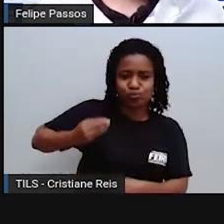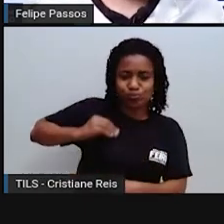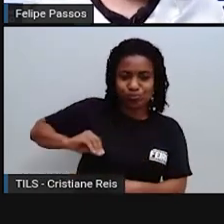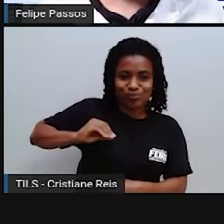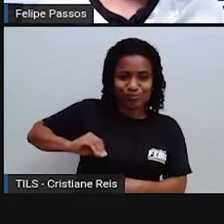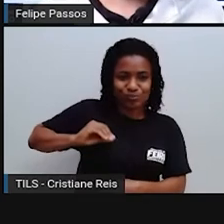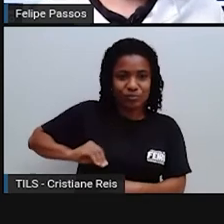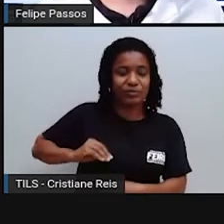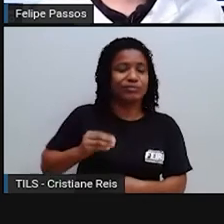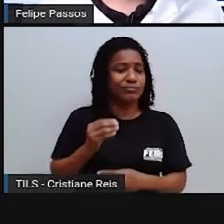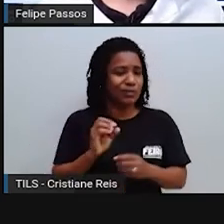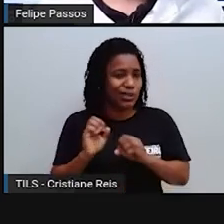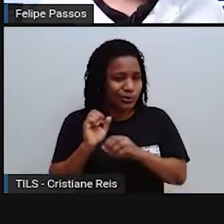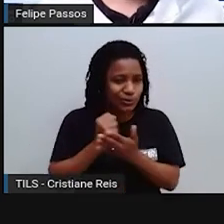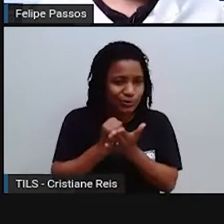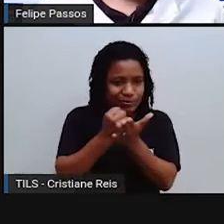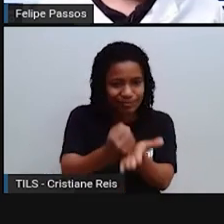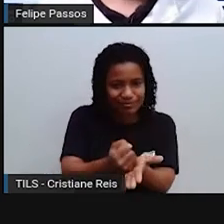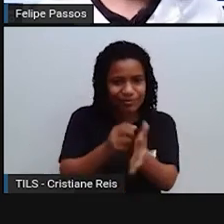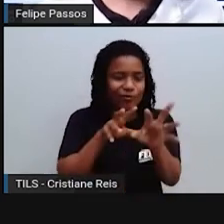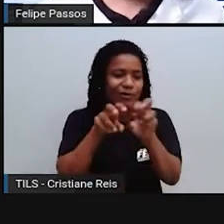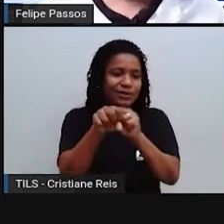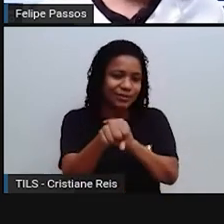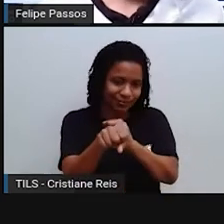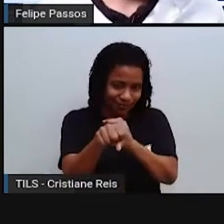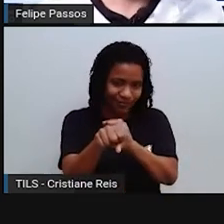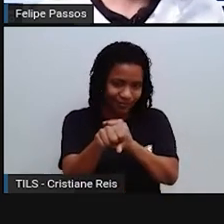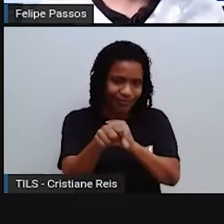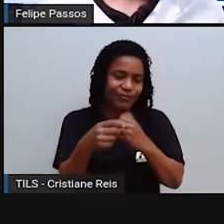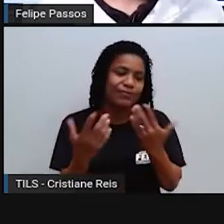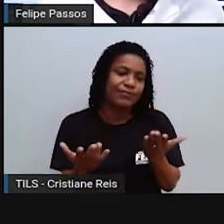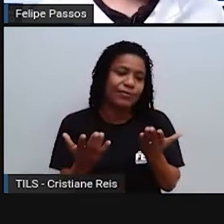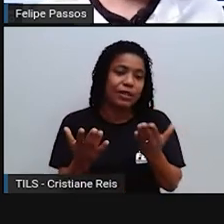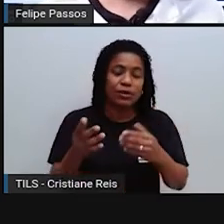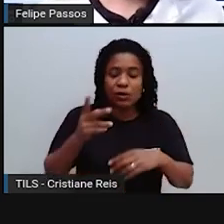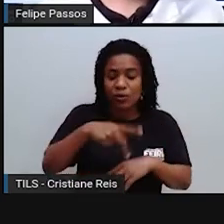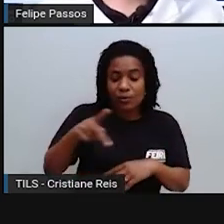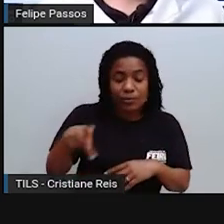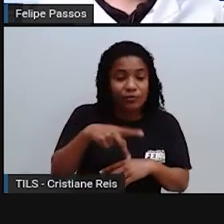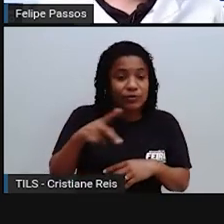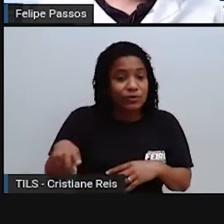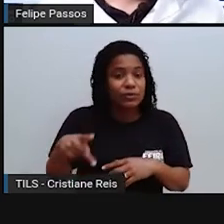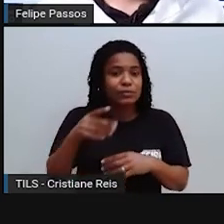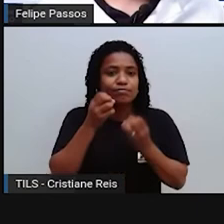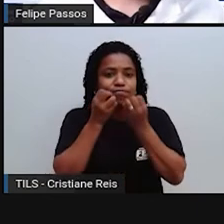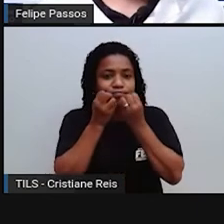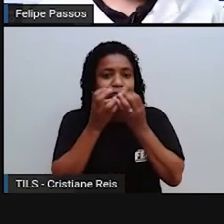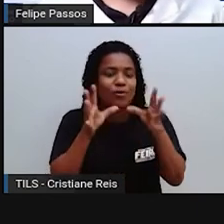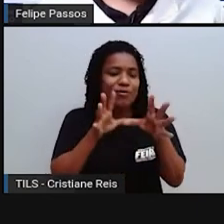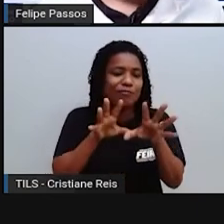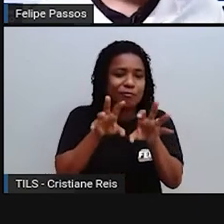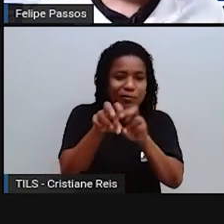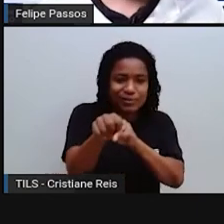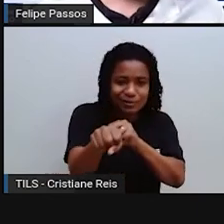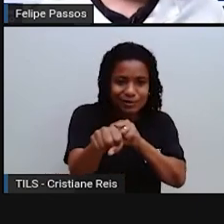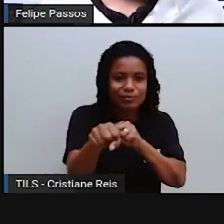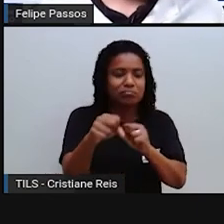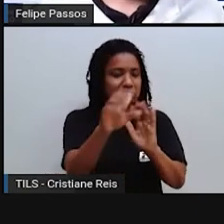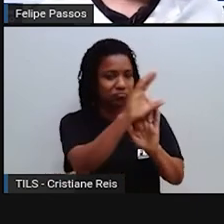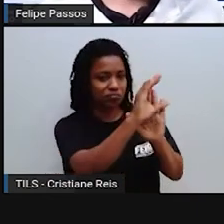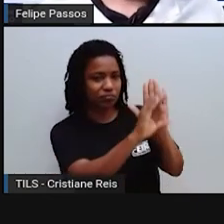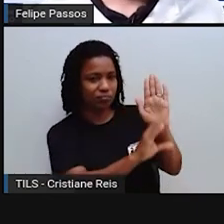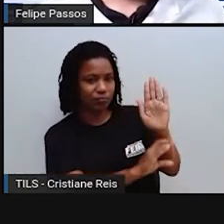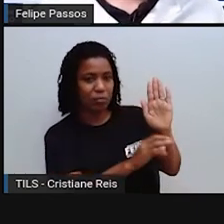a gente tem uma formação, beleza, o professor recebeu investimento, teve uma boa formação, é uma pessoa que tem ali um currículo,